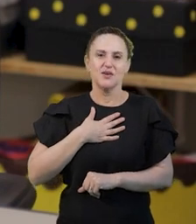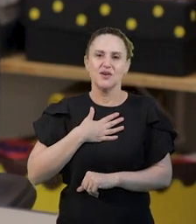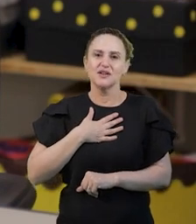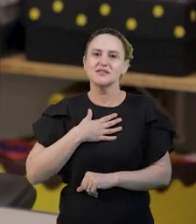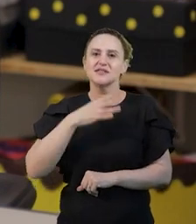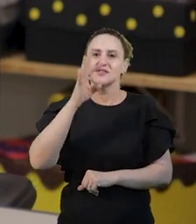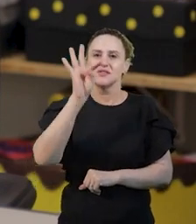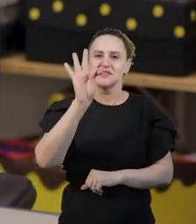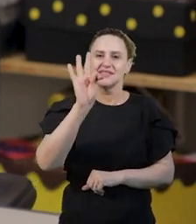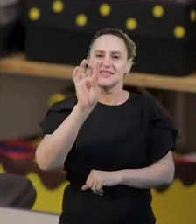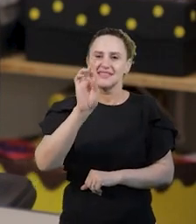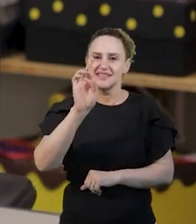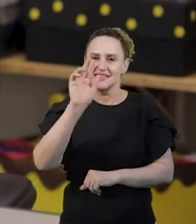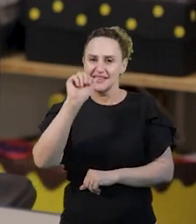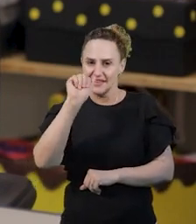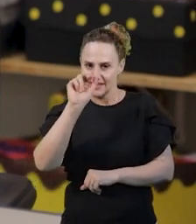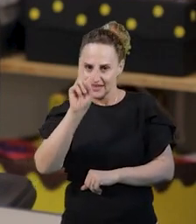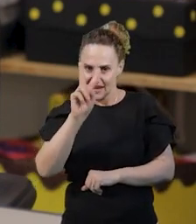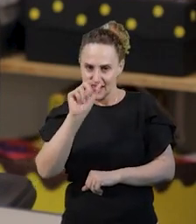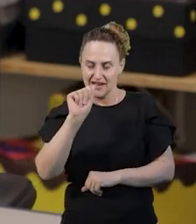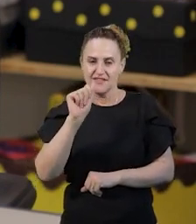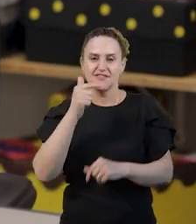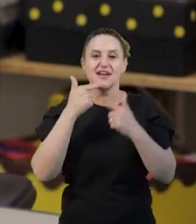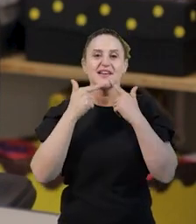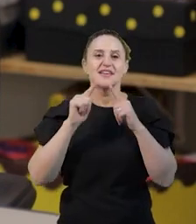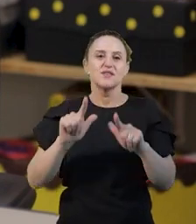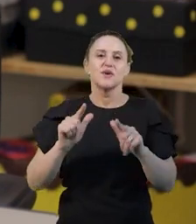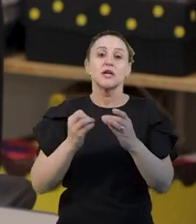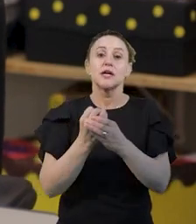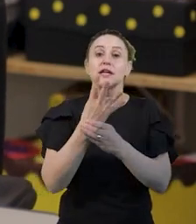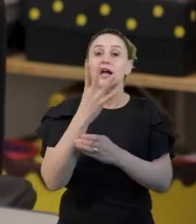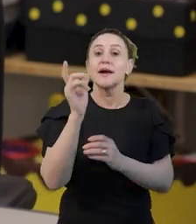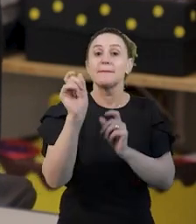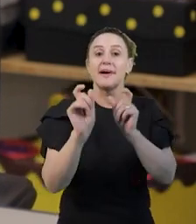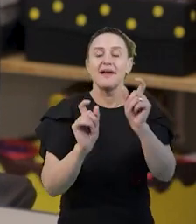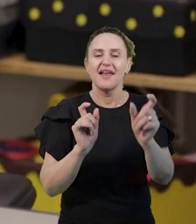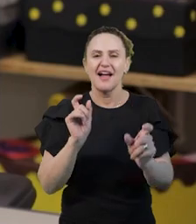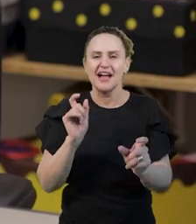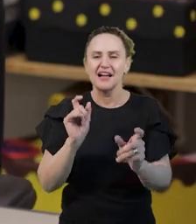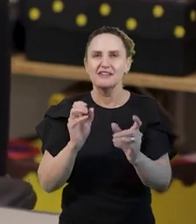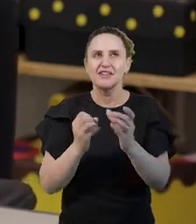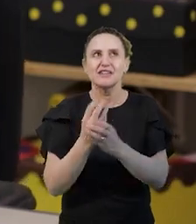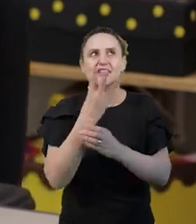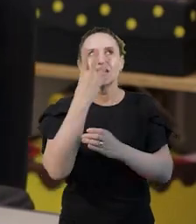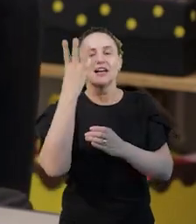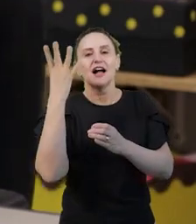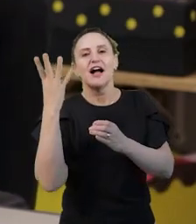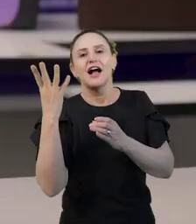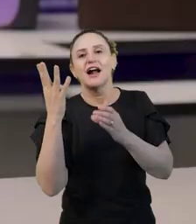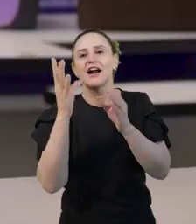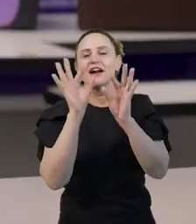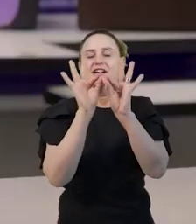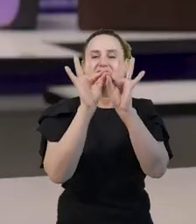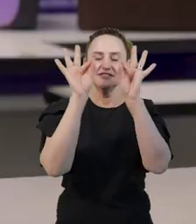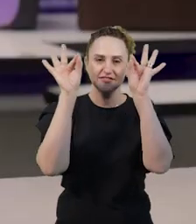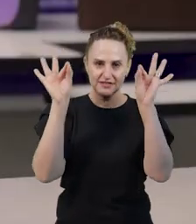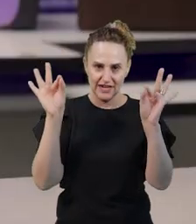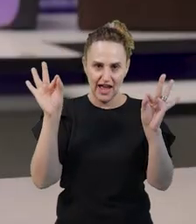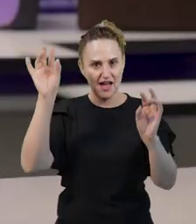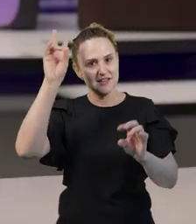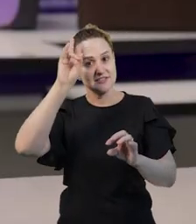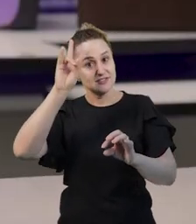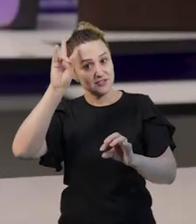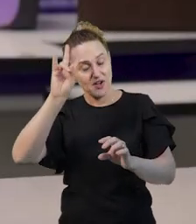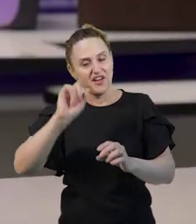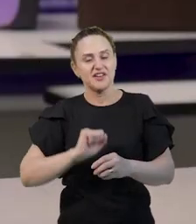-línguas, como criar palavras novas e também inventar frases e histórias. Nesse viés,